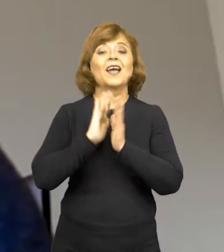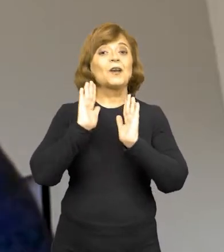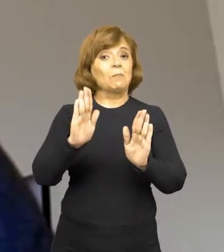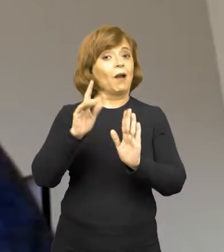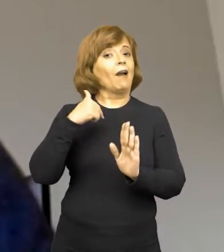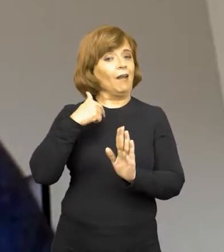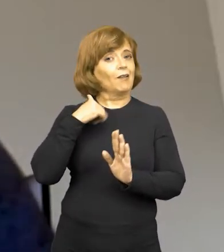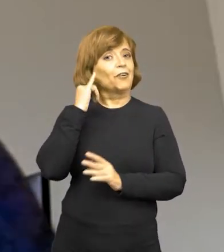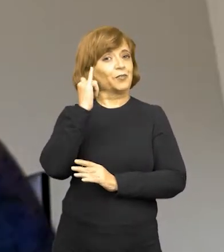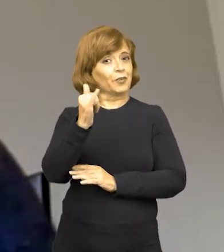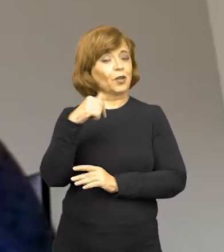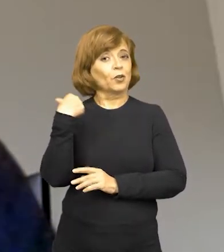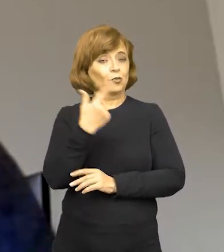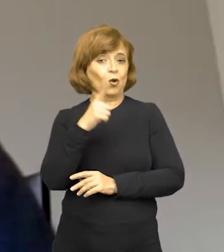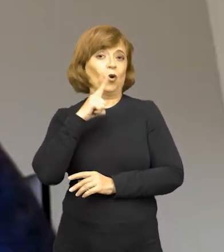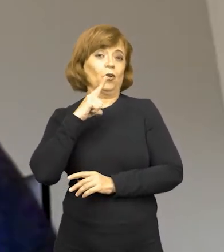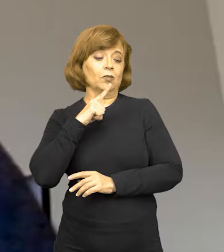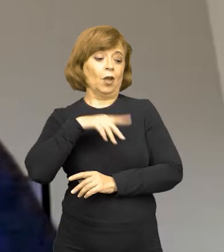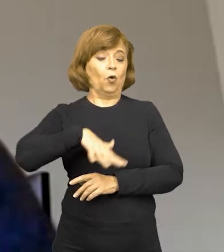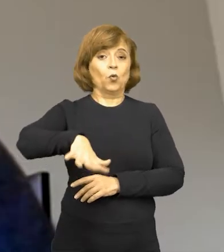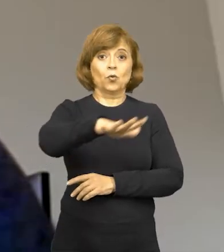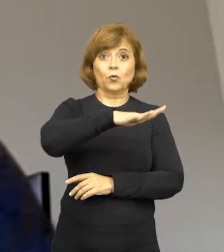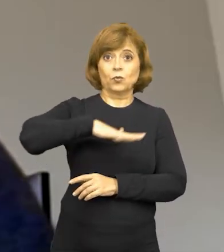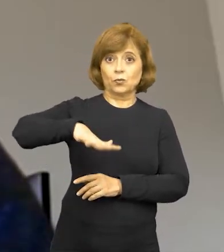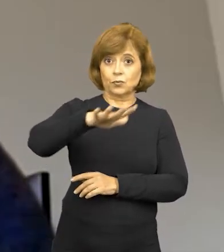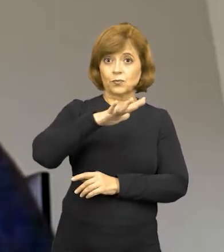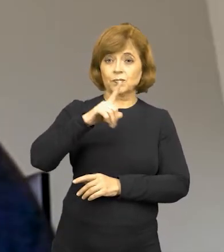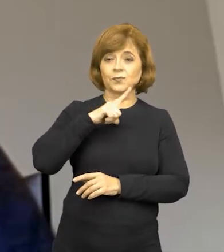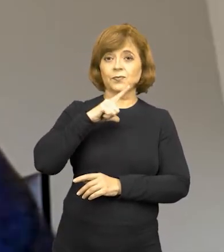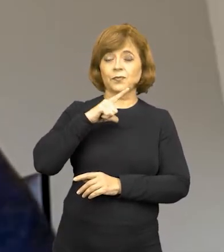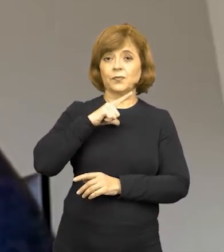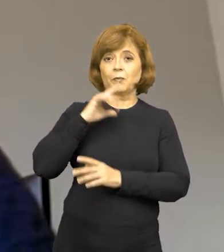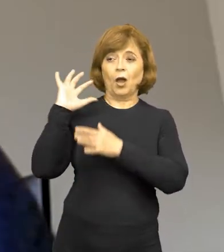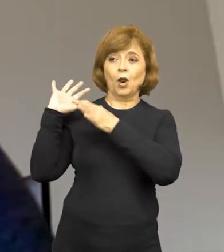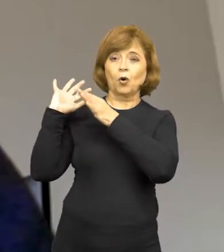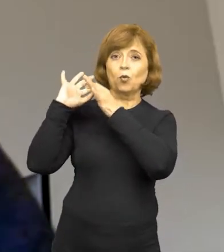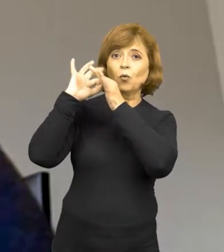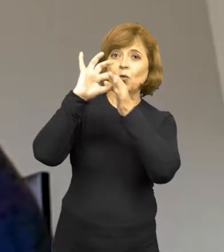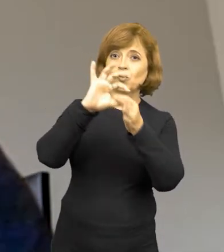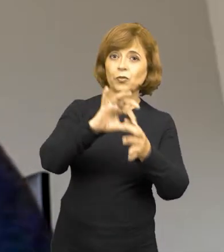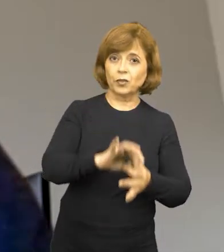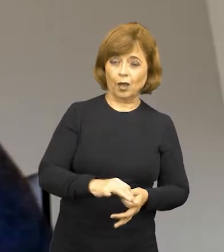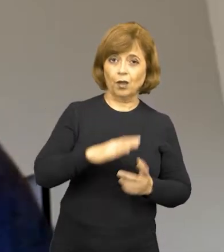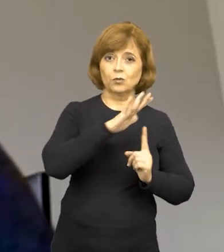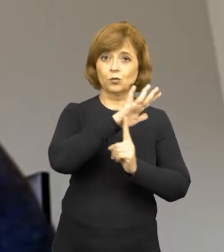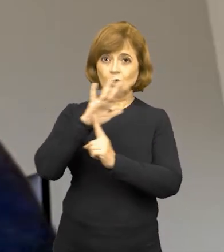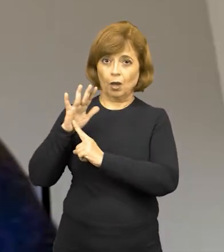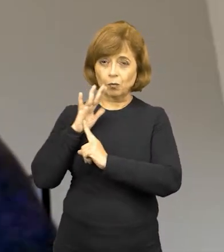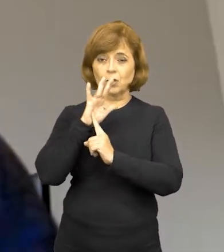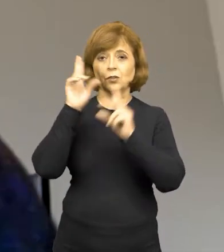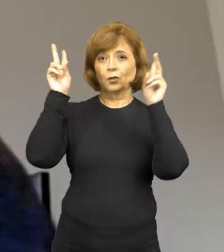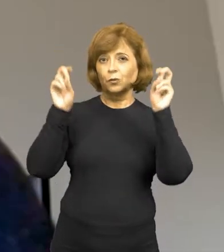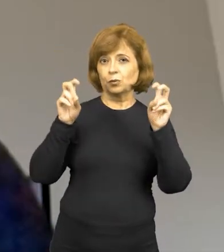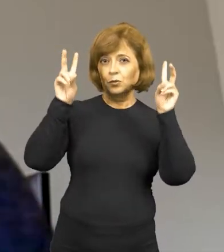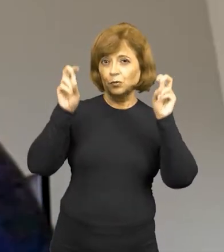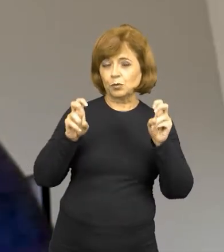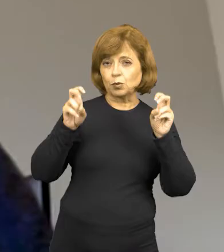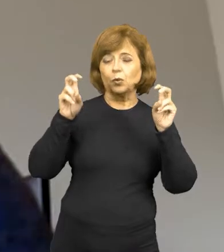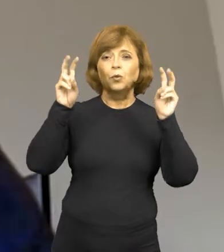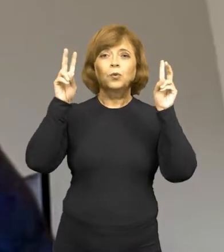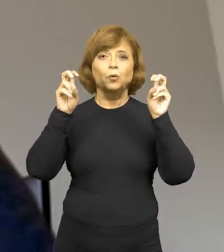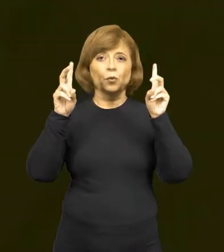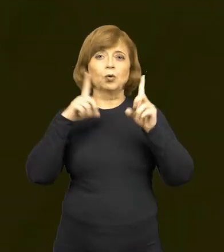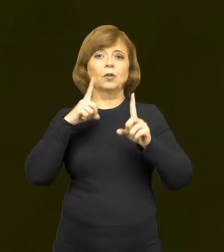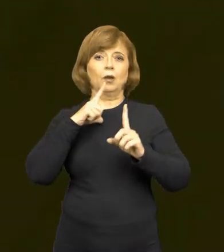posso dizer que nós teremos espaço para, dentro do contexto expositivo, do assunto, da